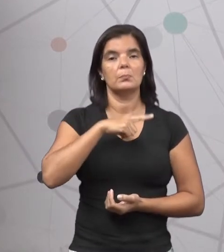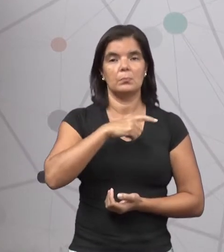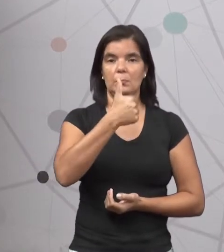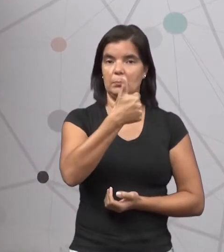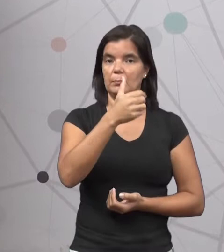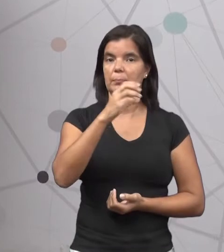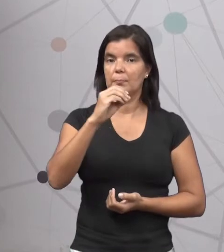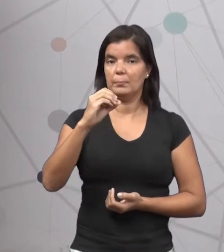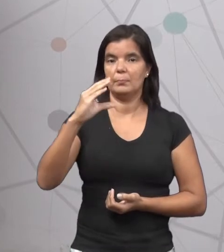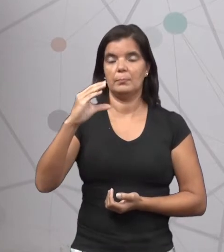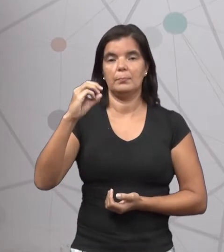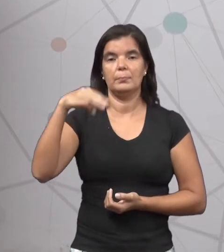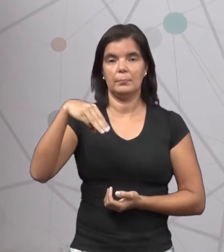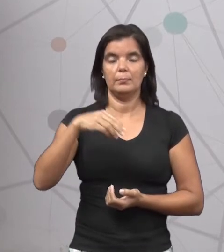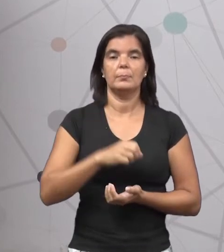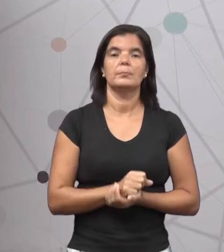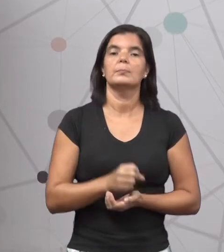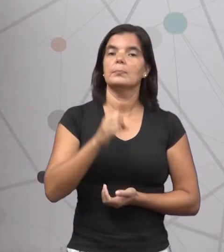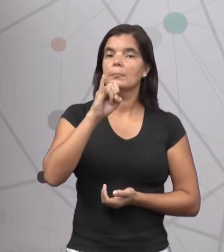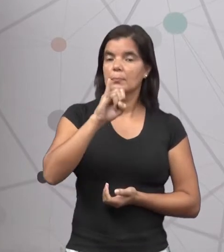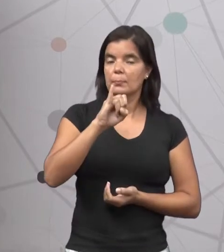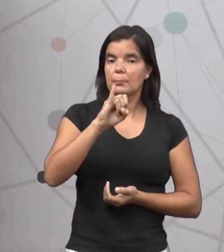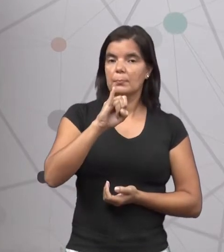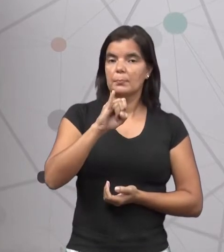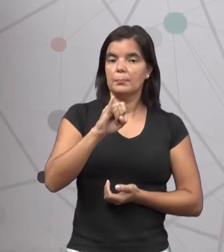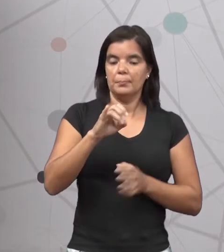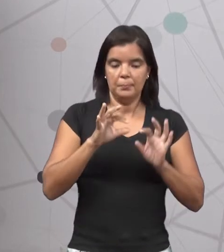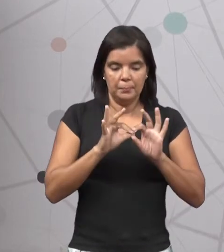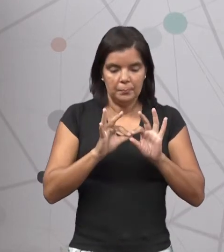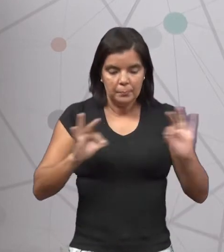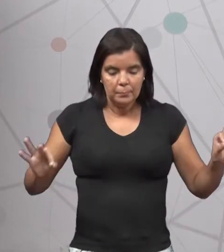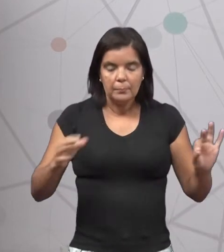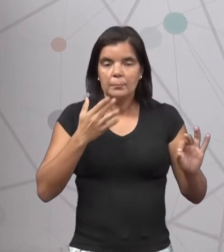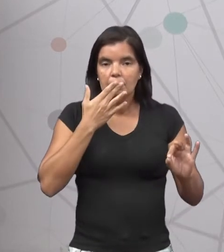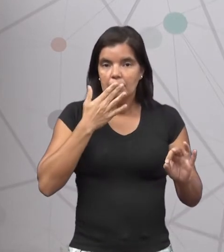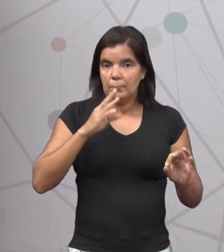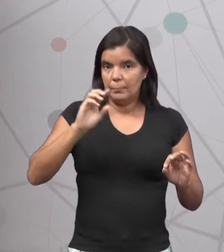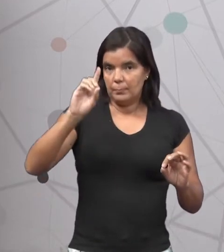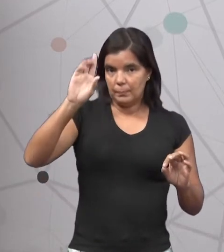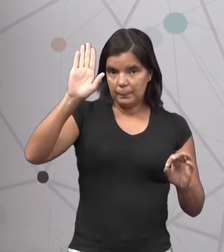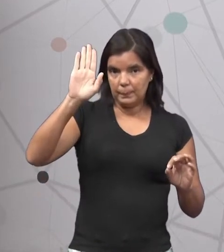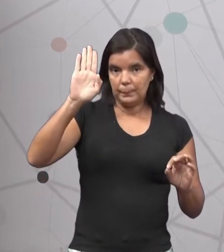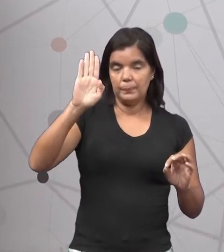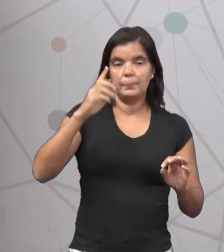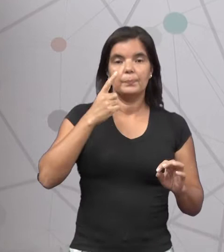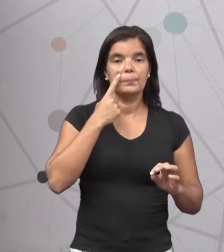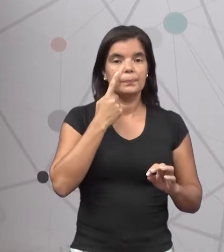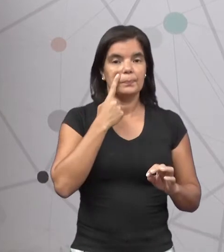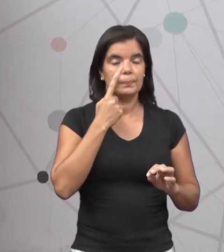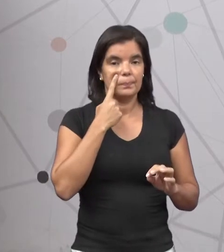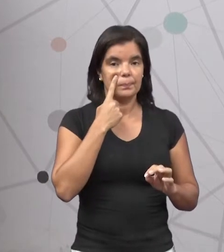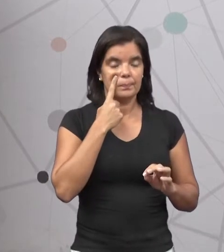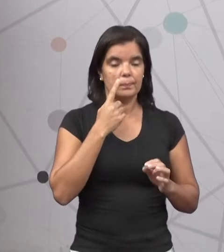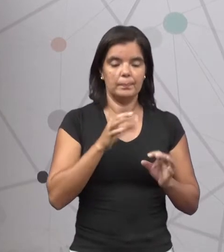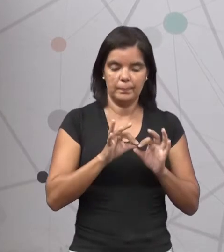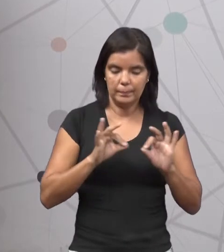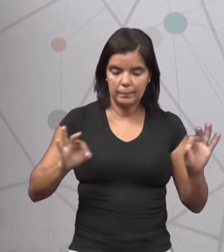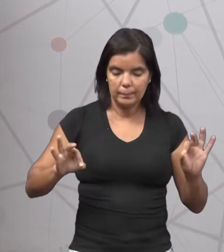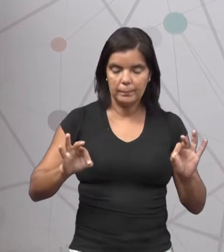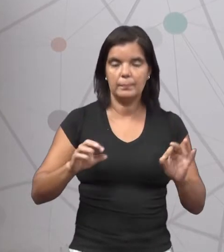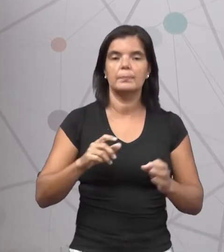centímetros Se o juiz for medir Pela medida do metro A pista